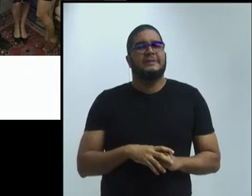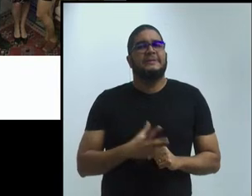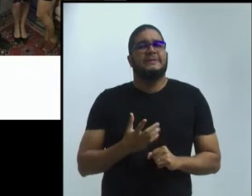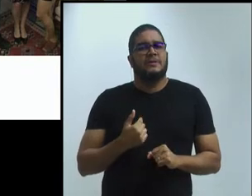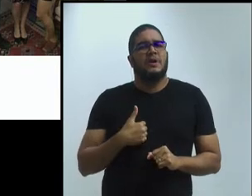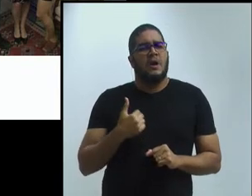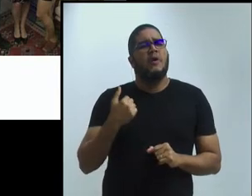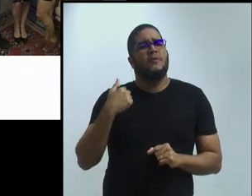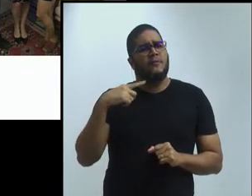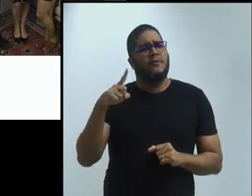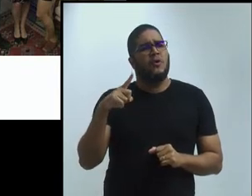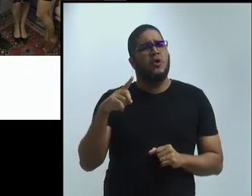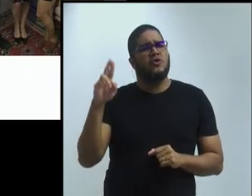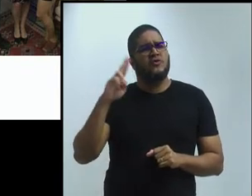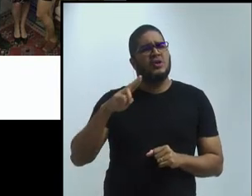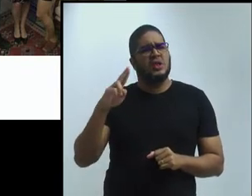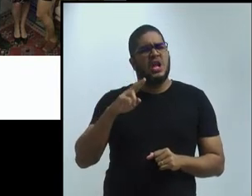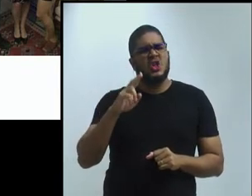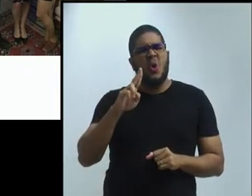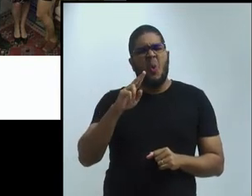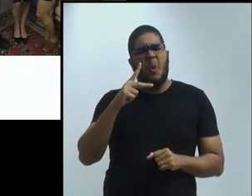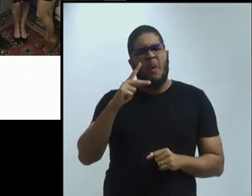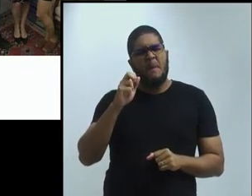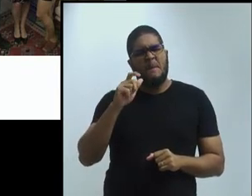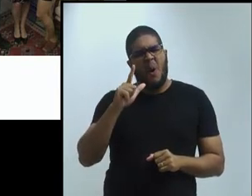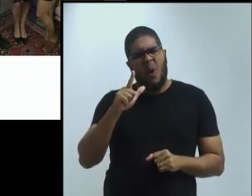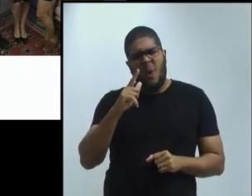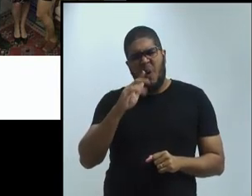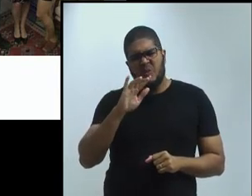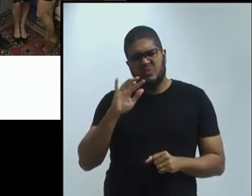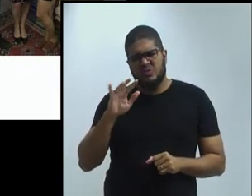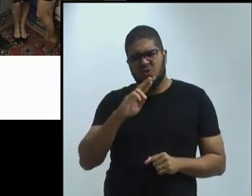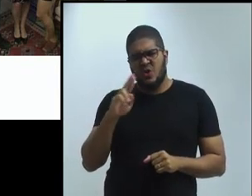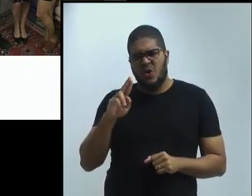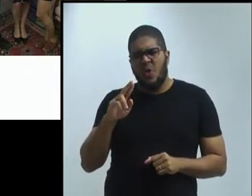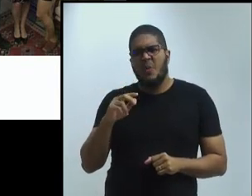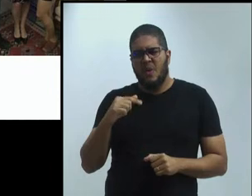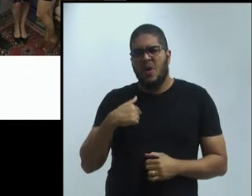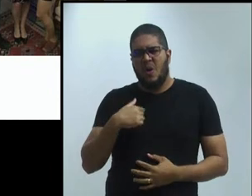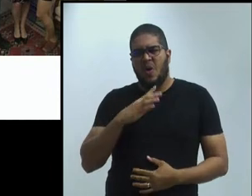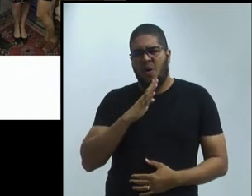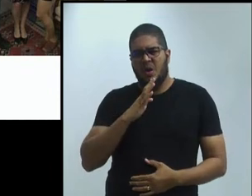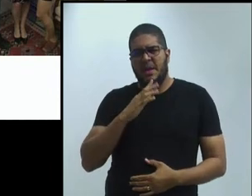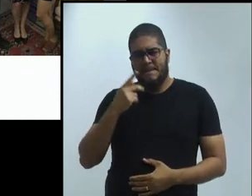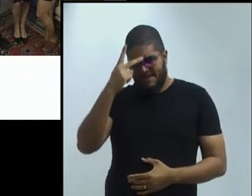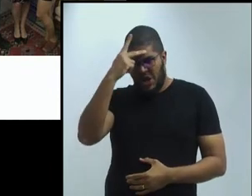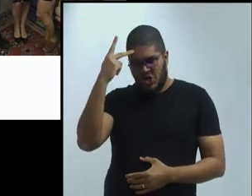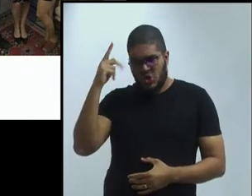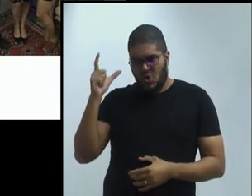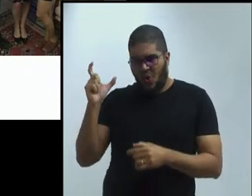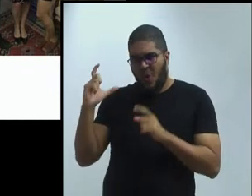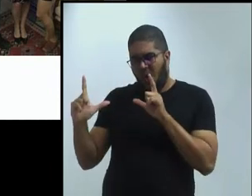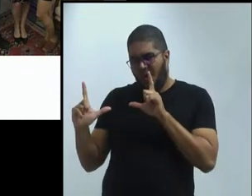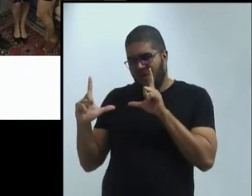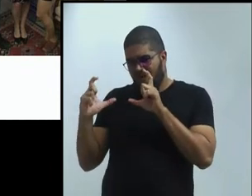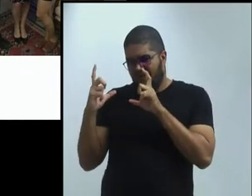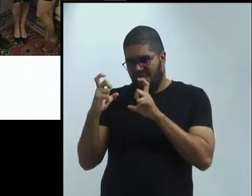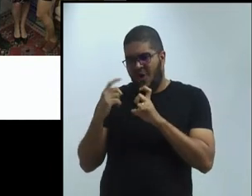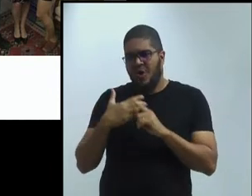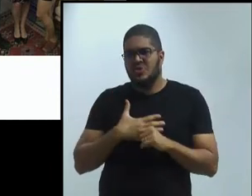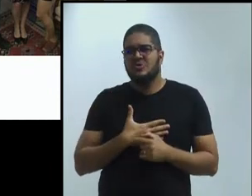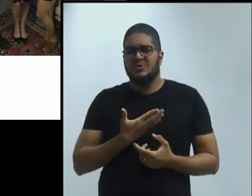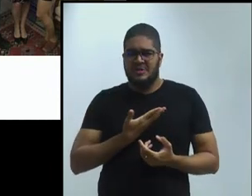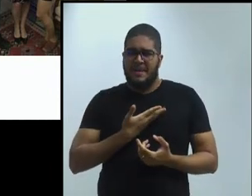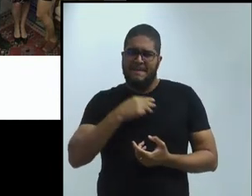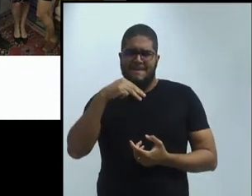onde conheci essa pessoa que está no vídeo aqui, Marina Mousson-McPerson, que é a grande parceira na pesquisa